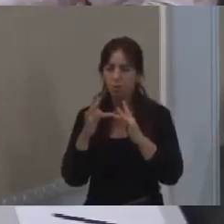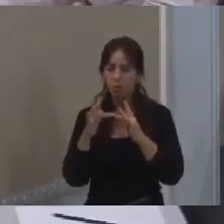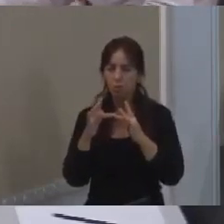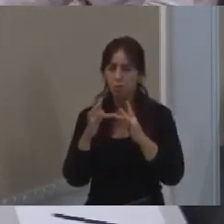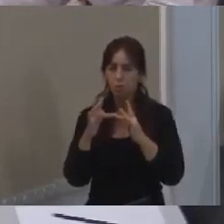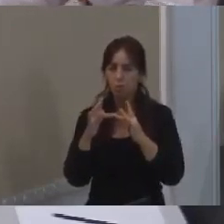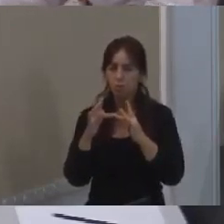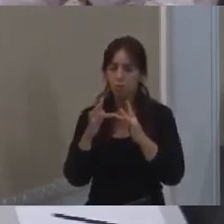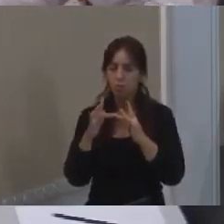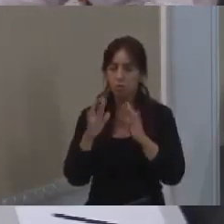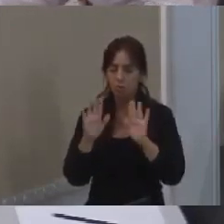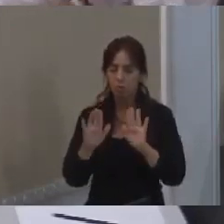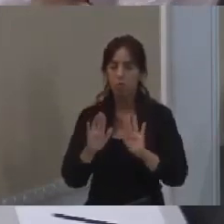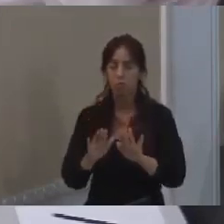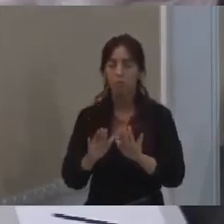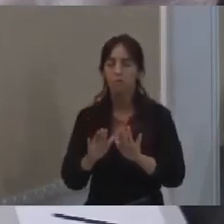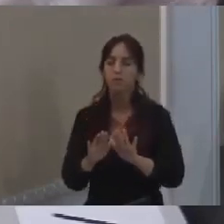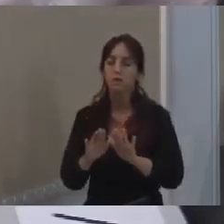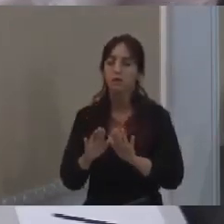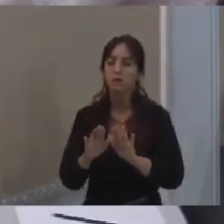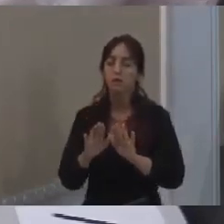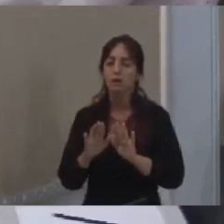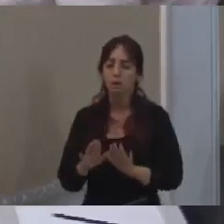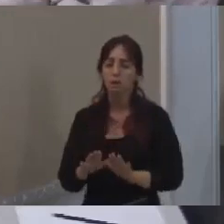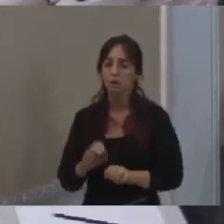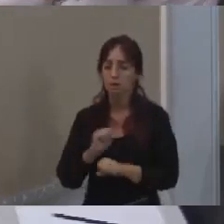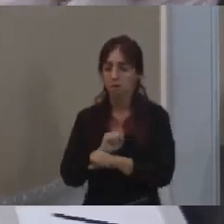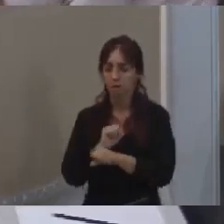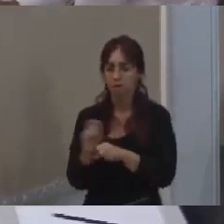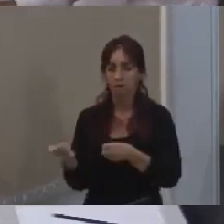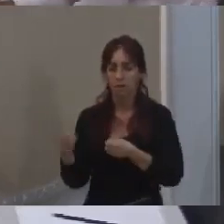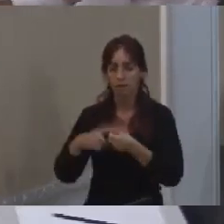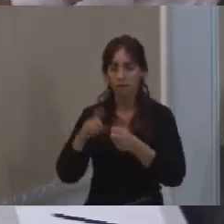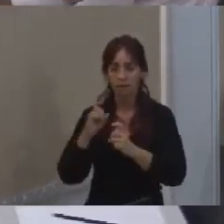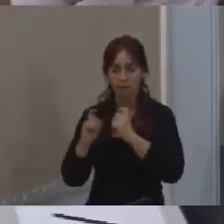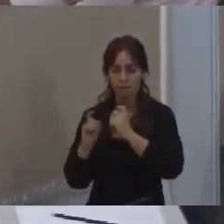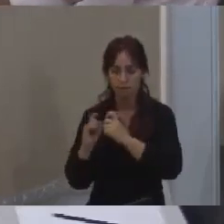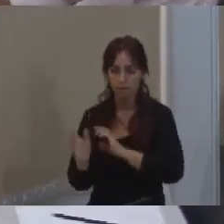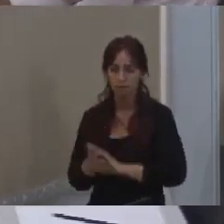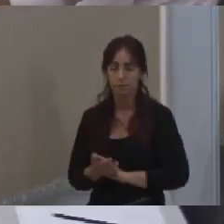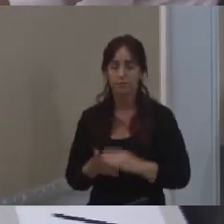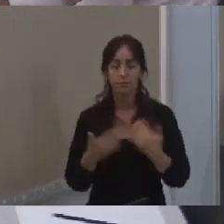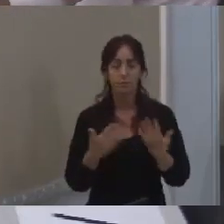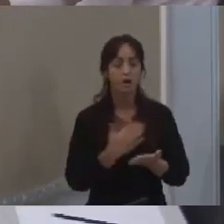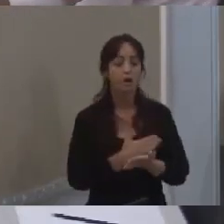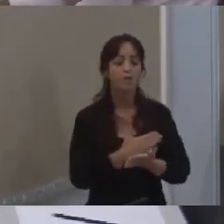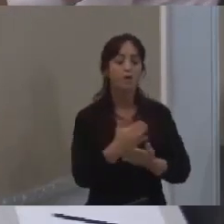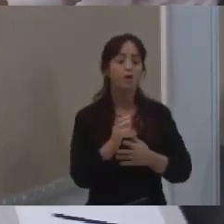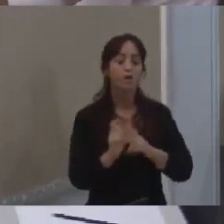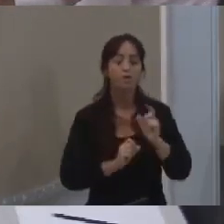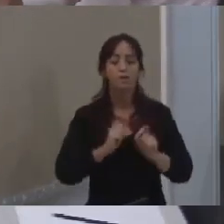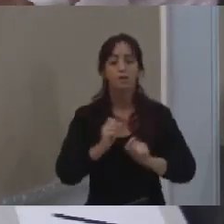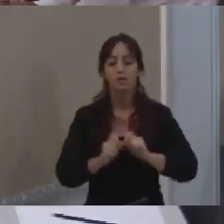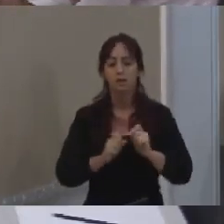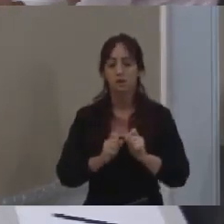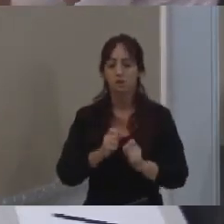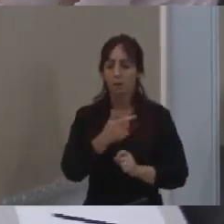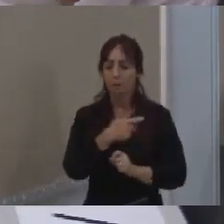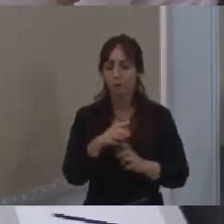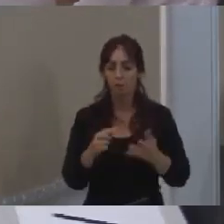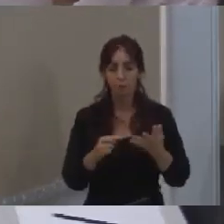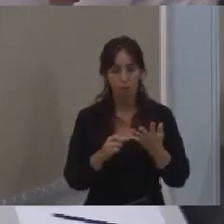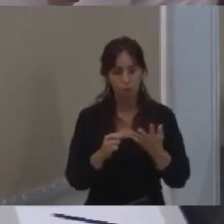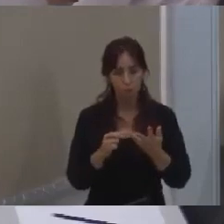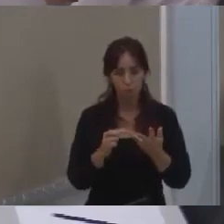Eu vou, enquanto ele retorna para a reunião, começar por outro ponto.